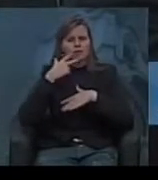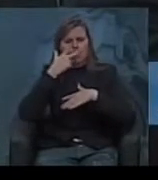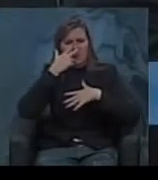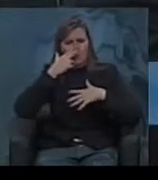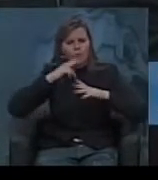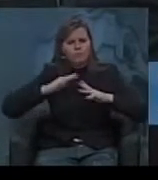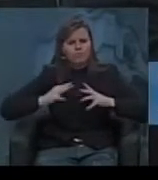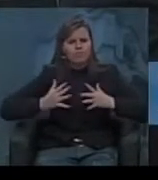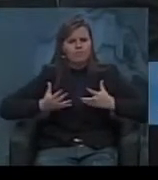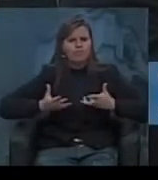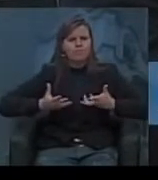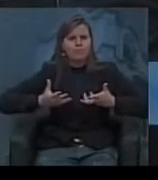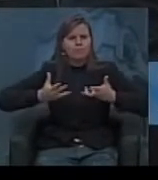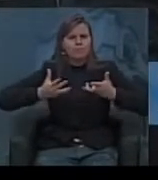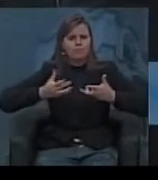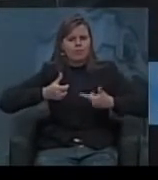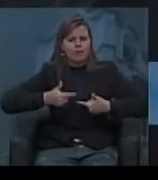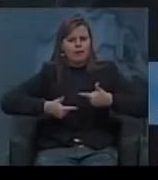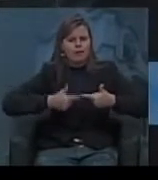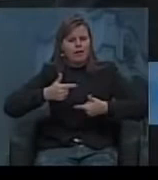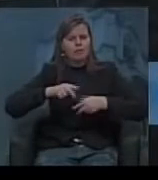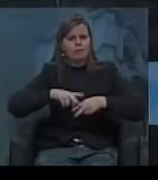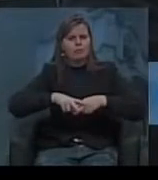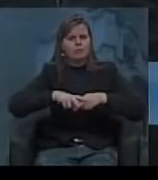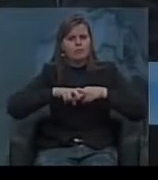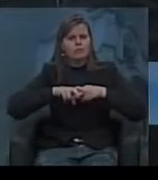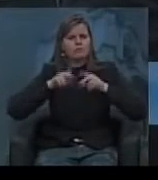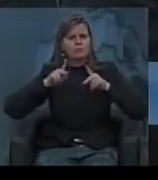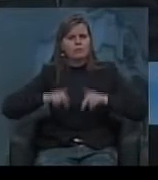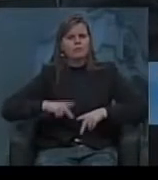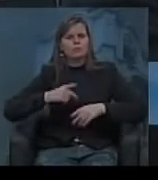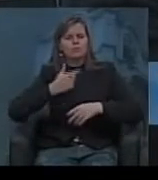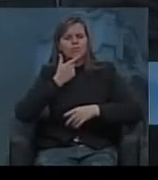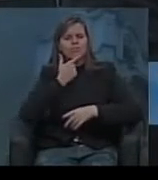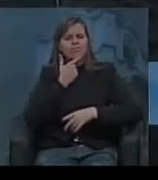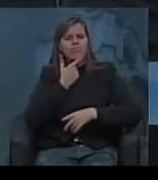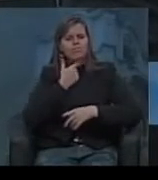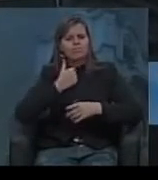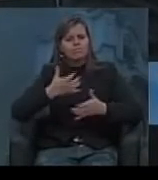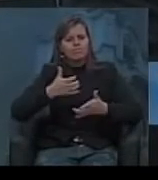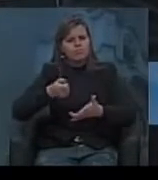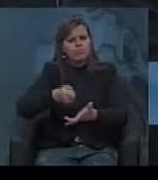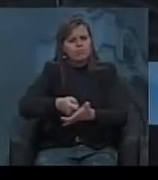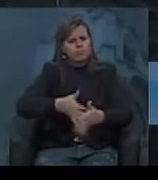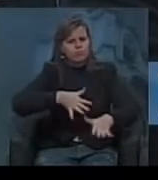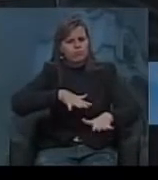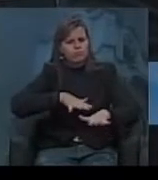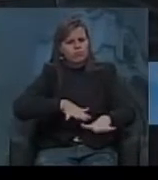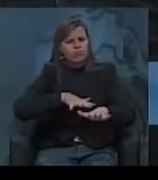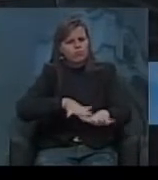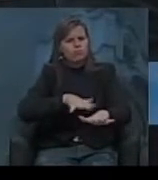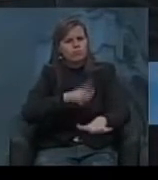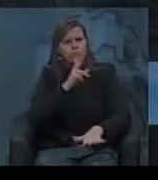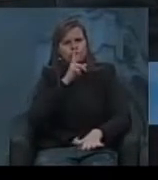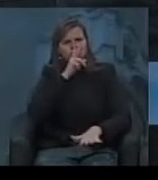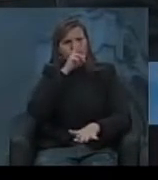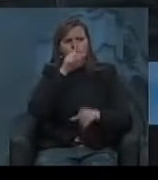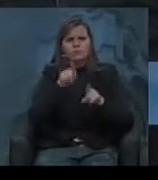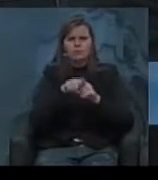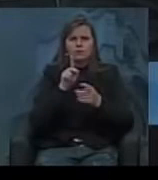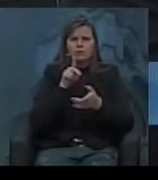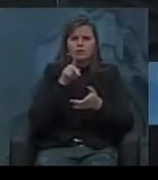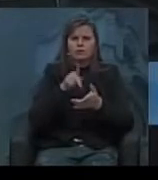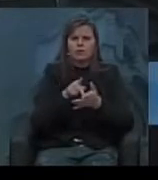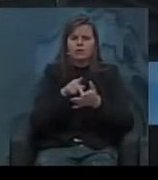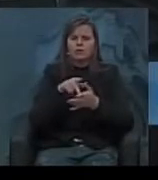trabalhismo deu-se no culto ao idealismo de seus filiados, exigindo-lhes uma militância intensiva e um verdadeiro